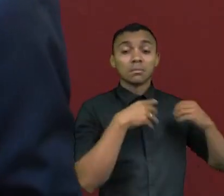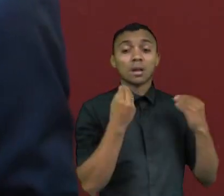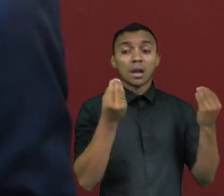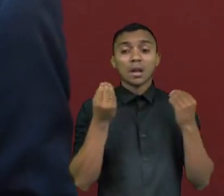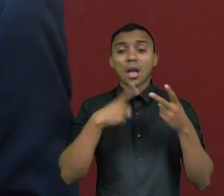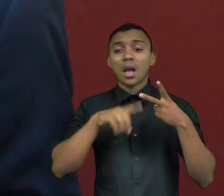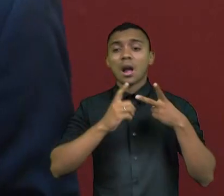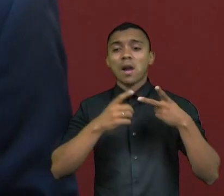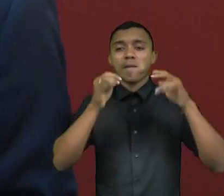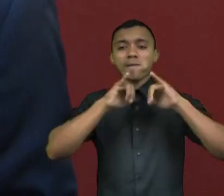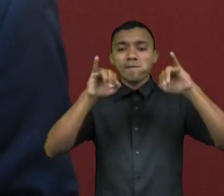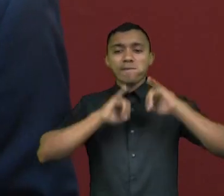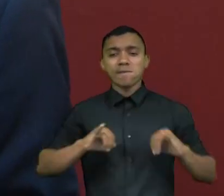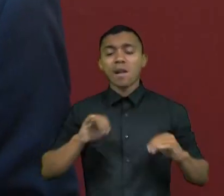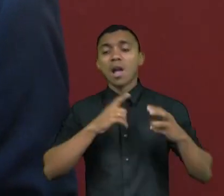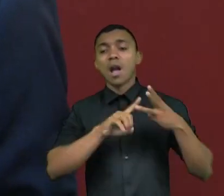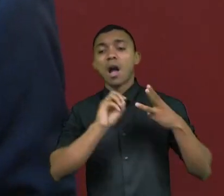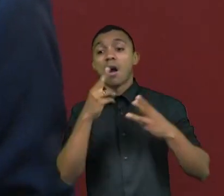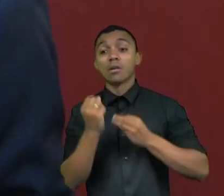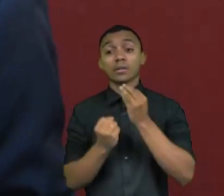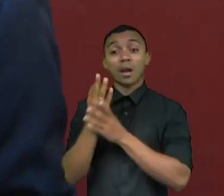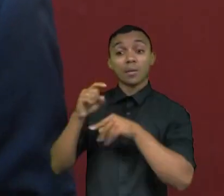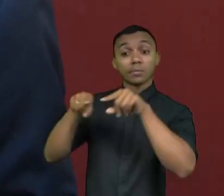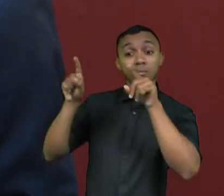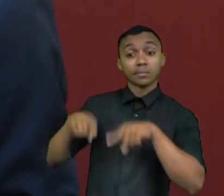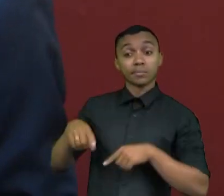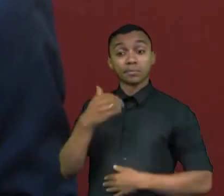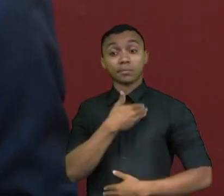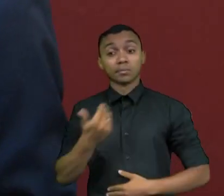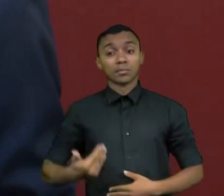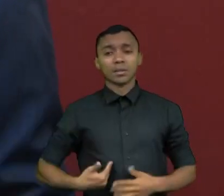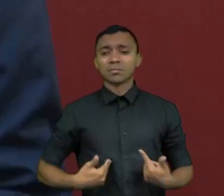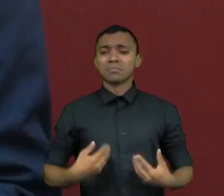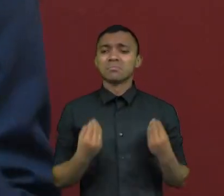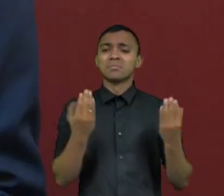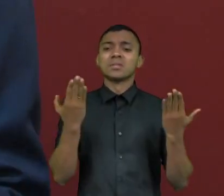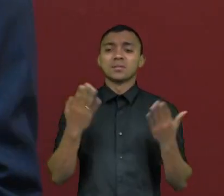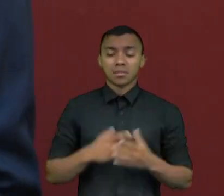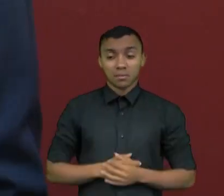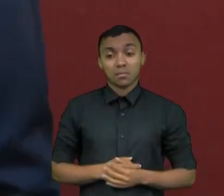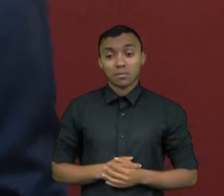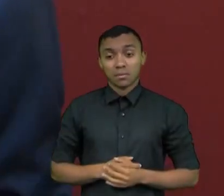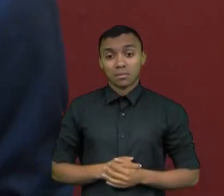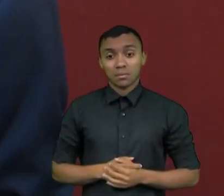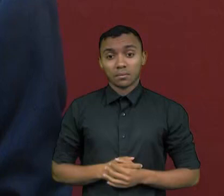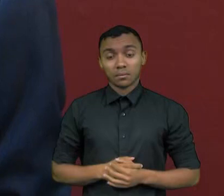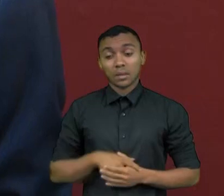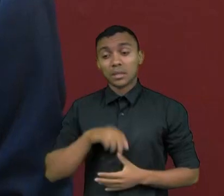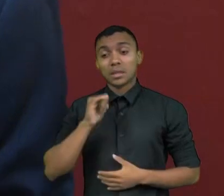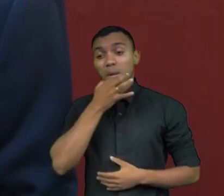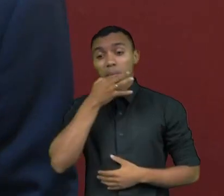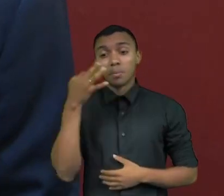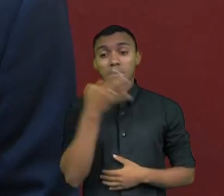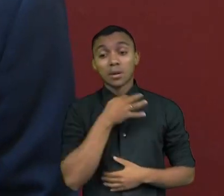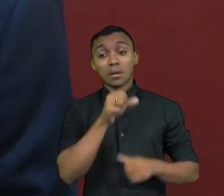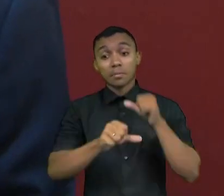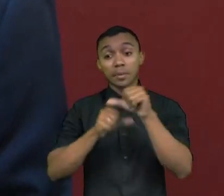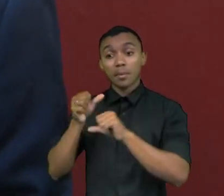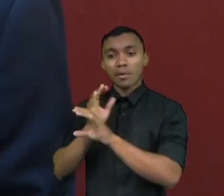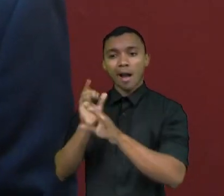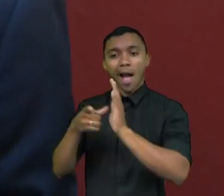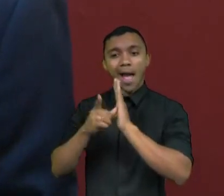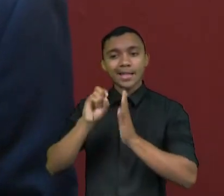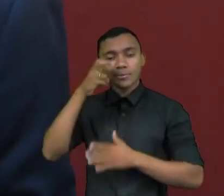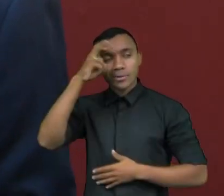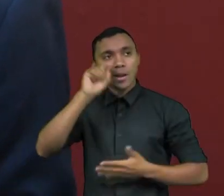campanha? Para que a gente faz plano de governo, apresenta as propostas? Se ninguém muda de opinião. Porque 5 dias antes você